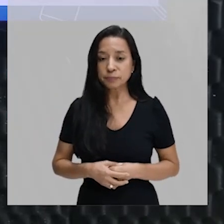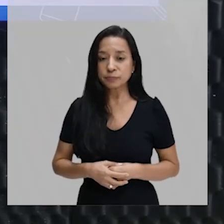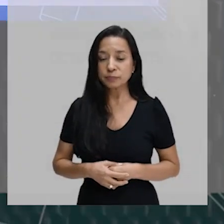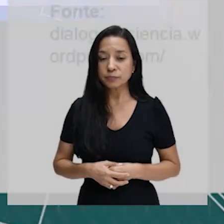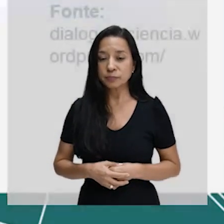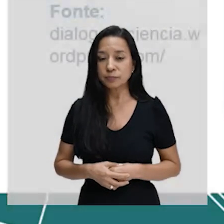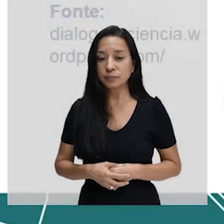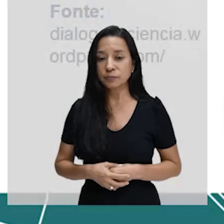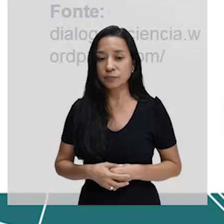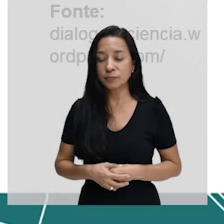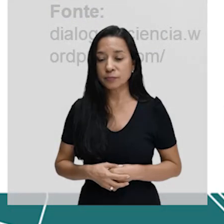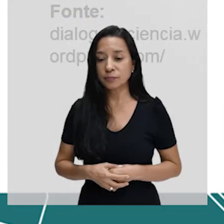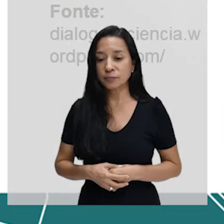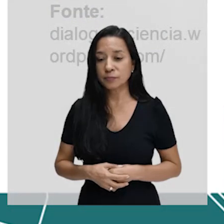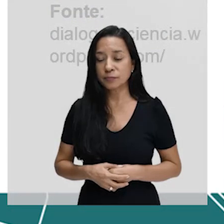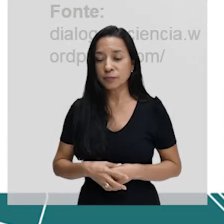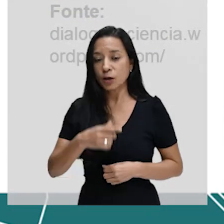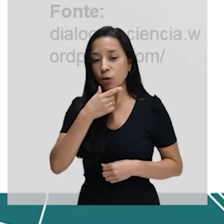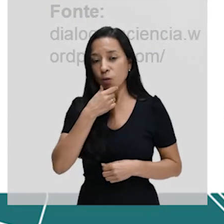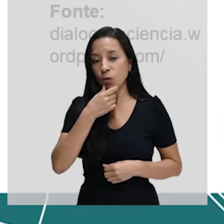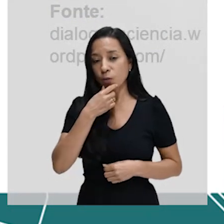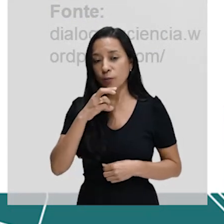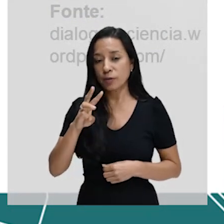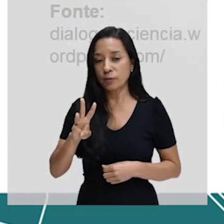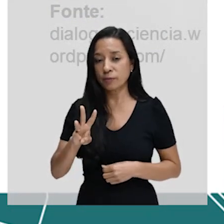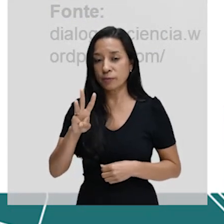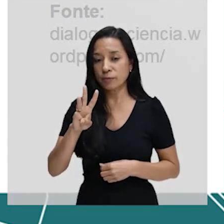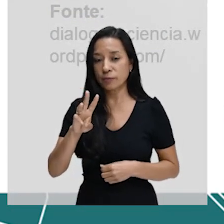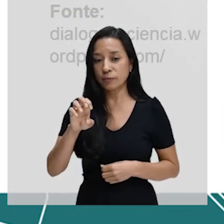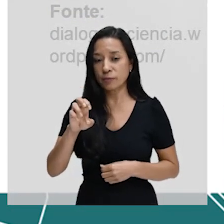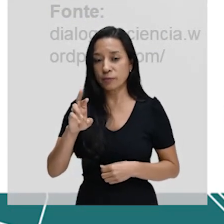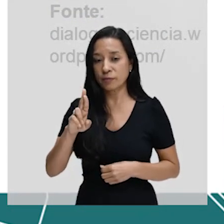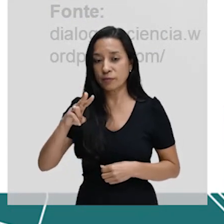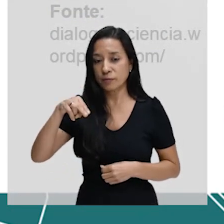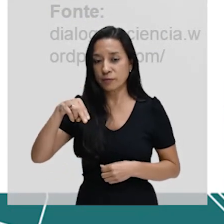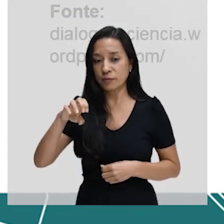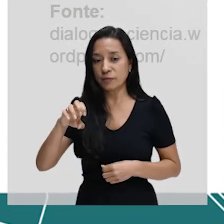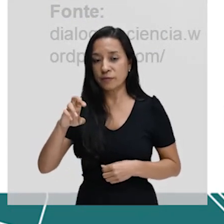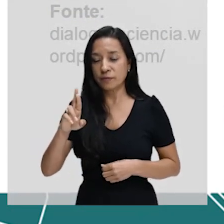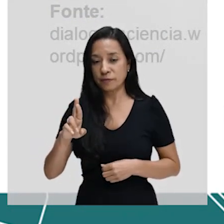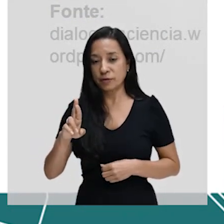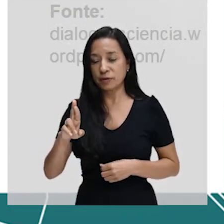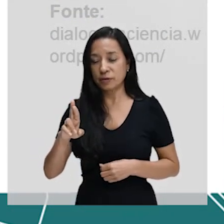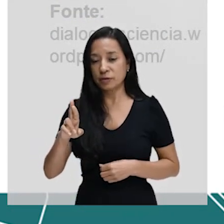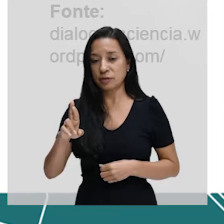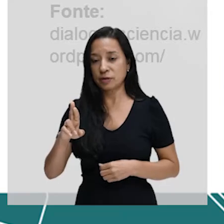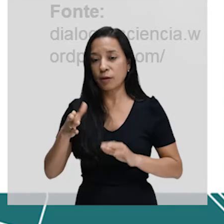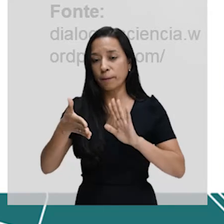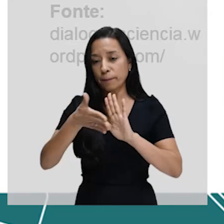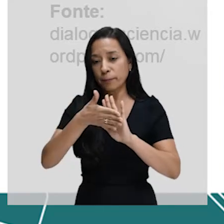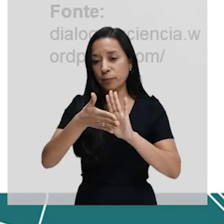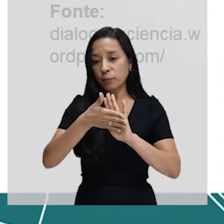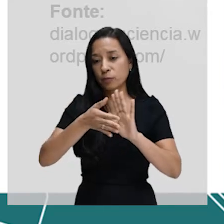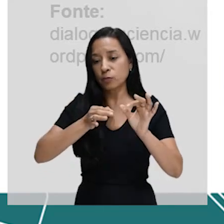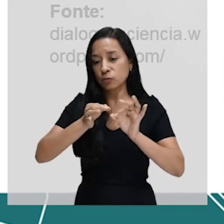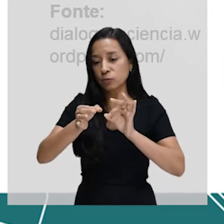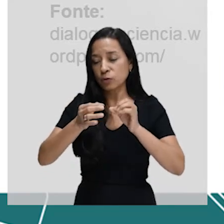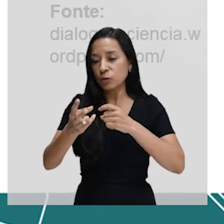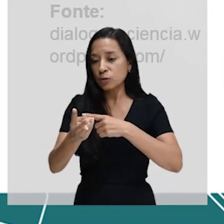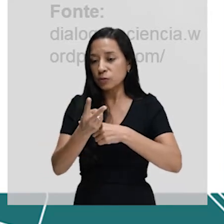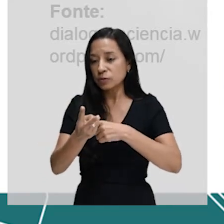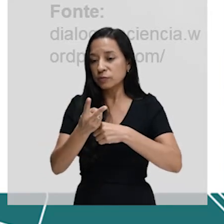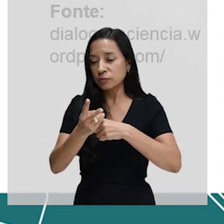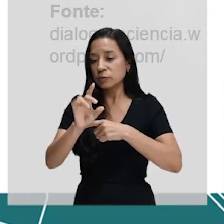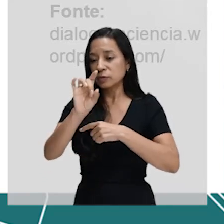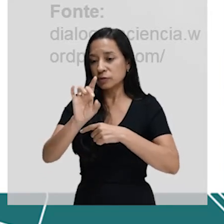Esse cara bem aqui, pessoal, o Werner Arber, que propôs uma forma de defesa específica das bactérias contra o DNA